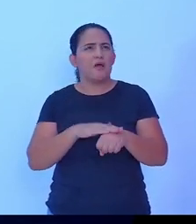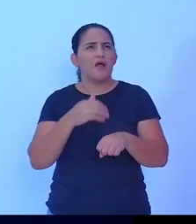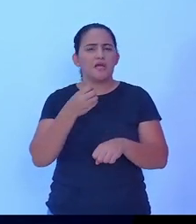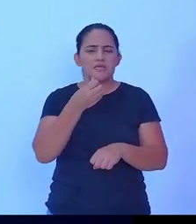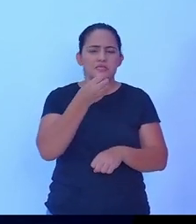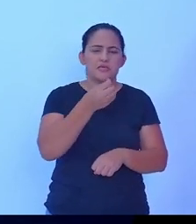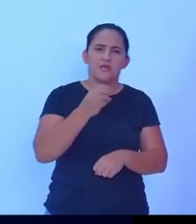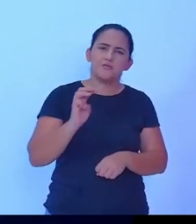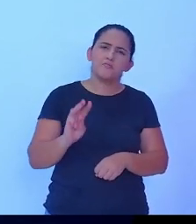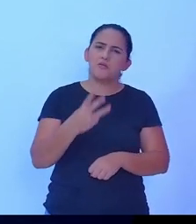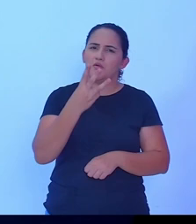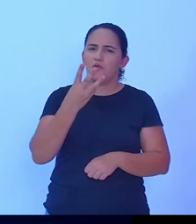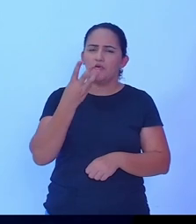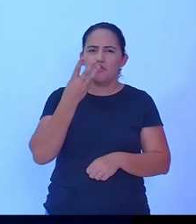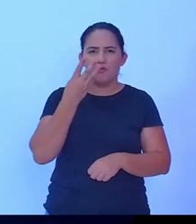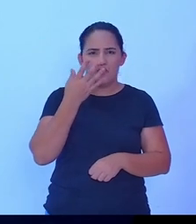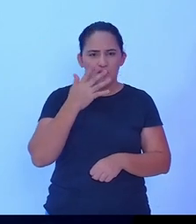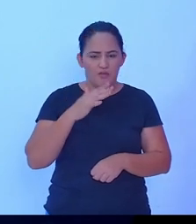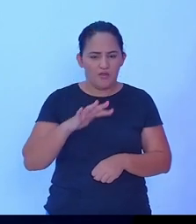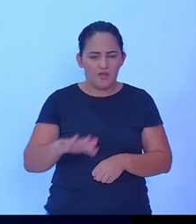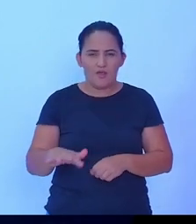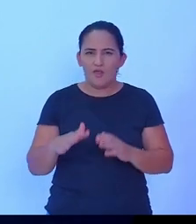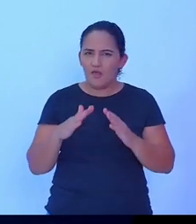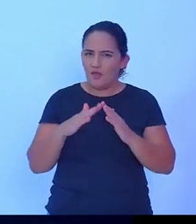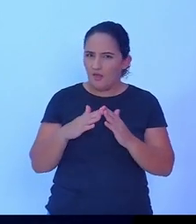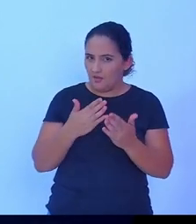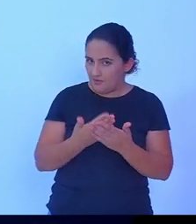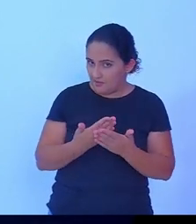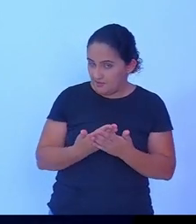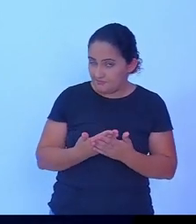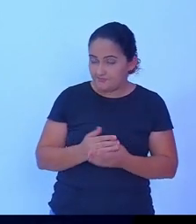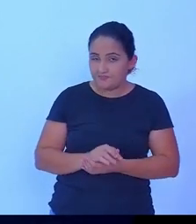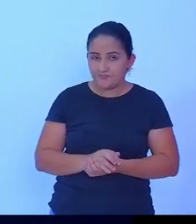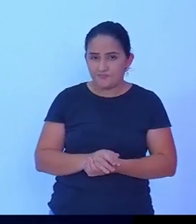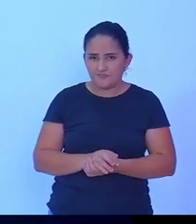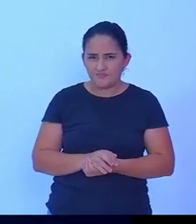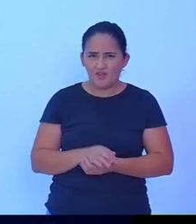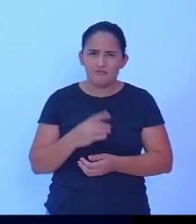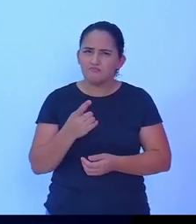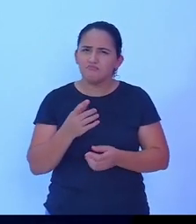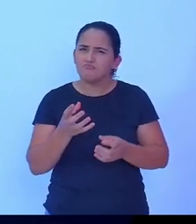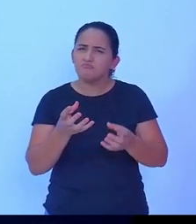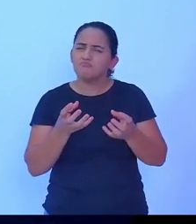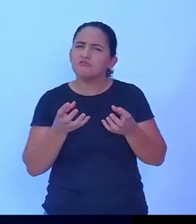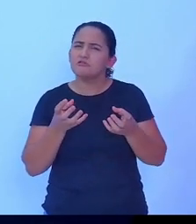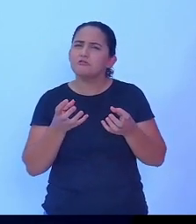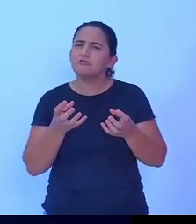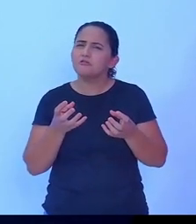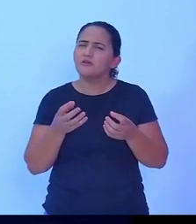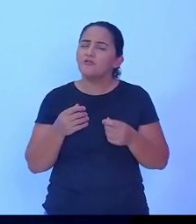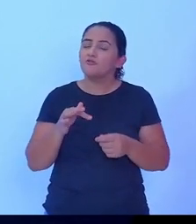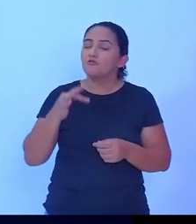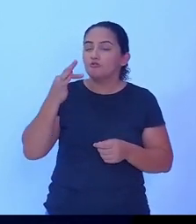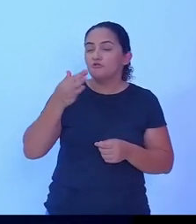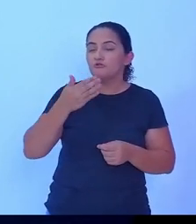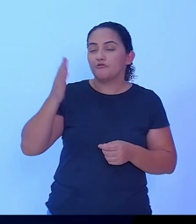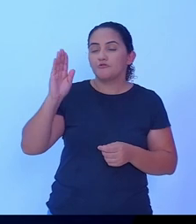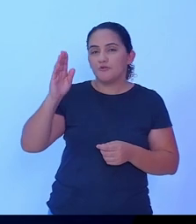e então a gente quer realmente se a gente for eleito